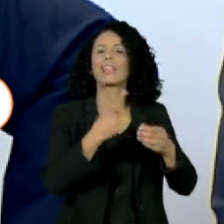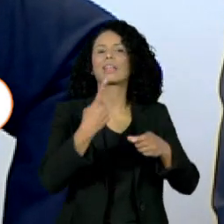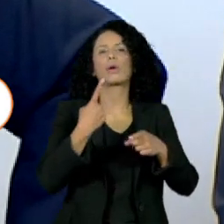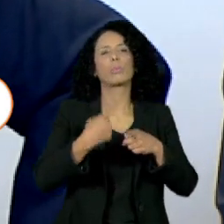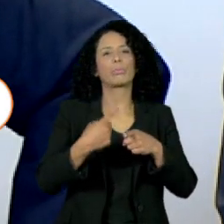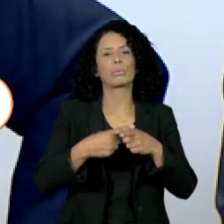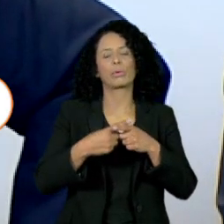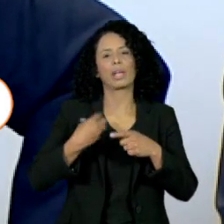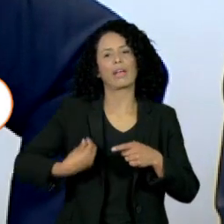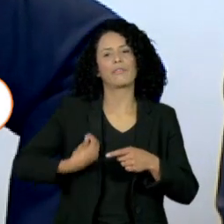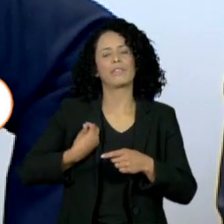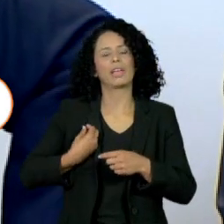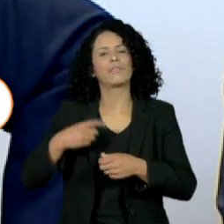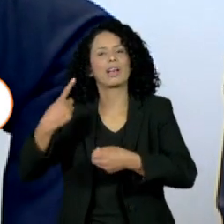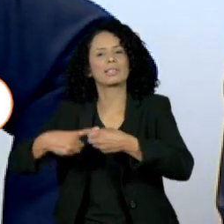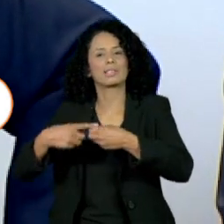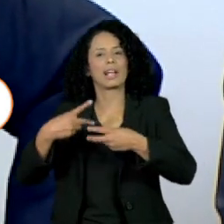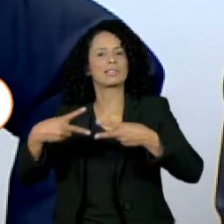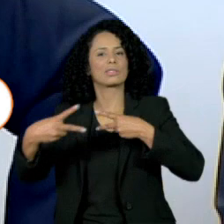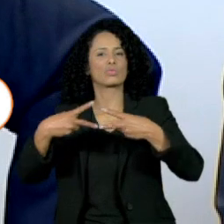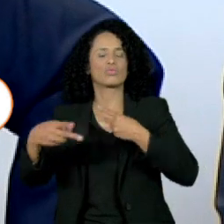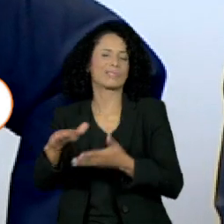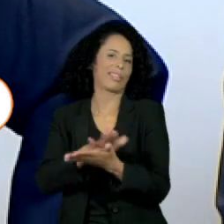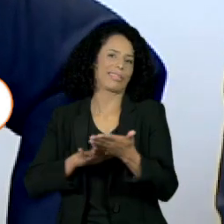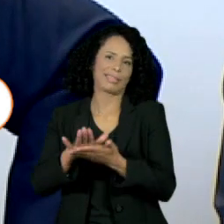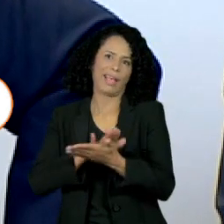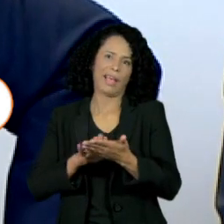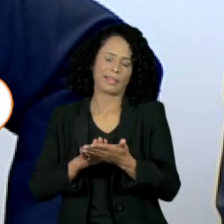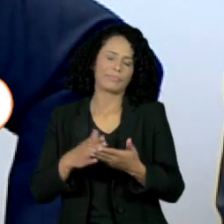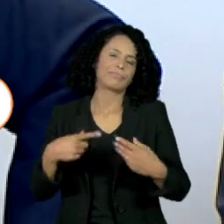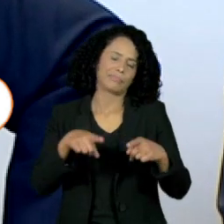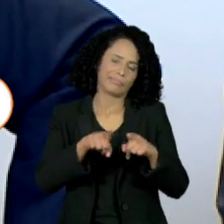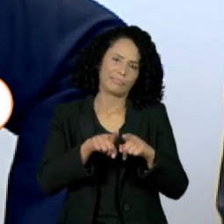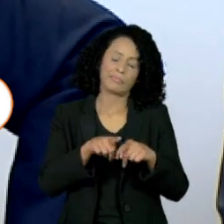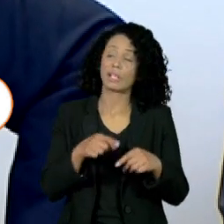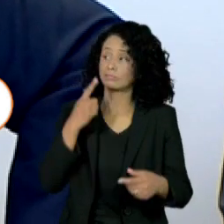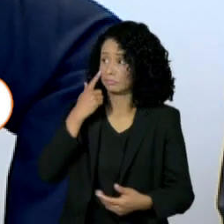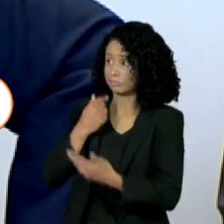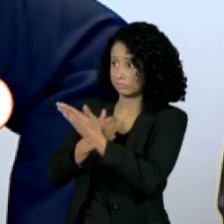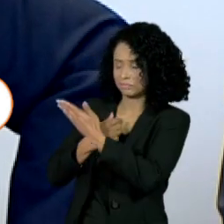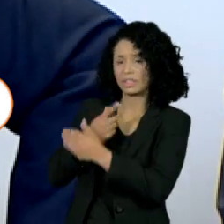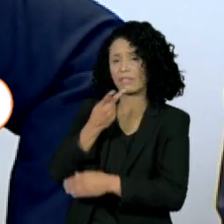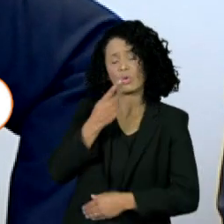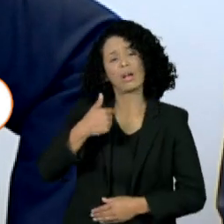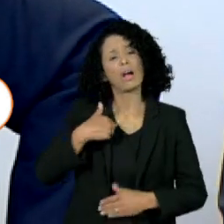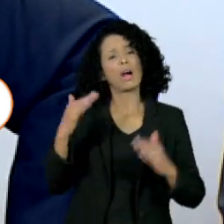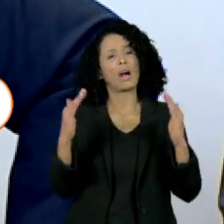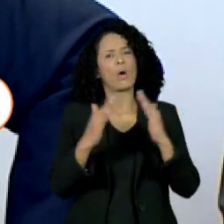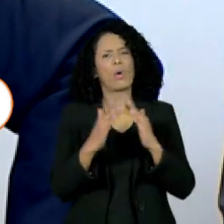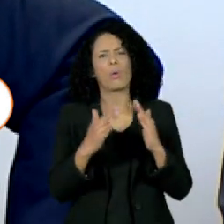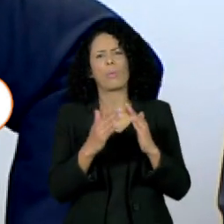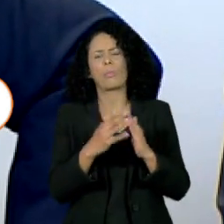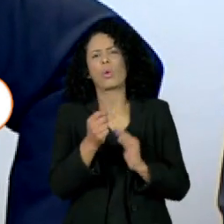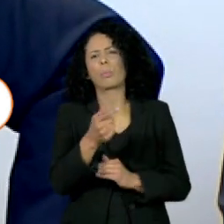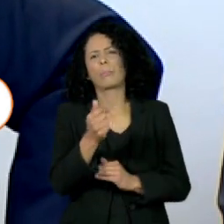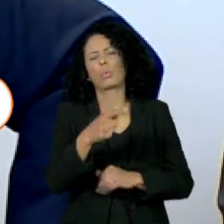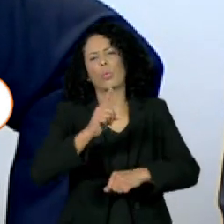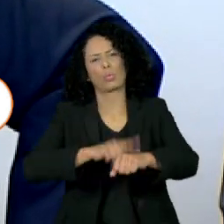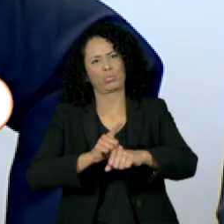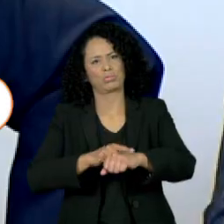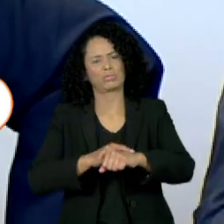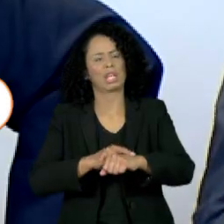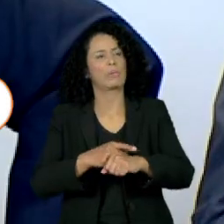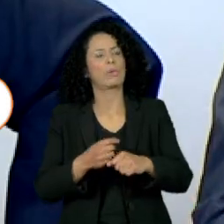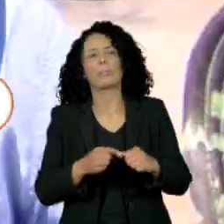José dos Campos, onde ele reside atualmente. Também dizem que ele está morando há menos tempo que o previsto por lei para criar